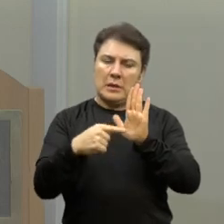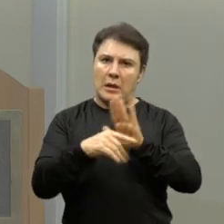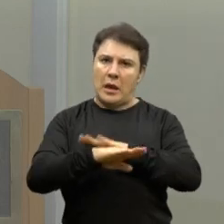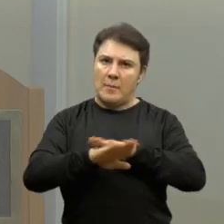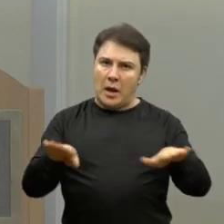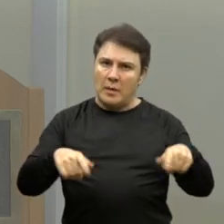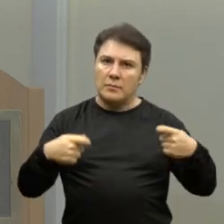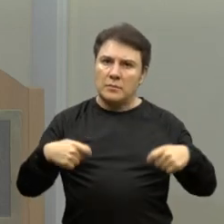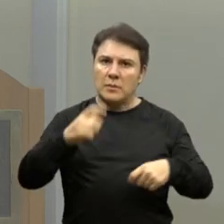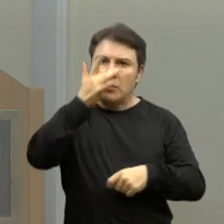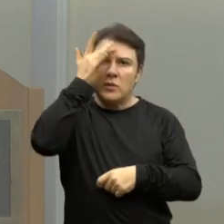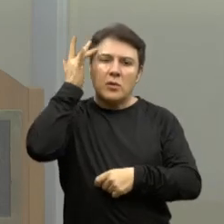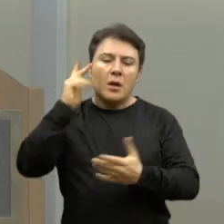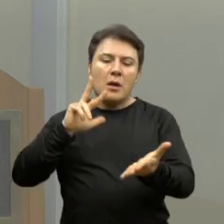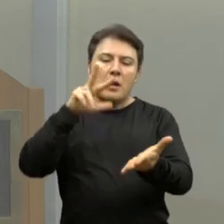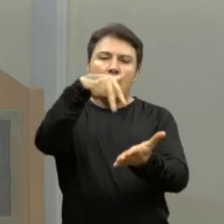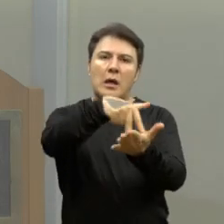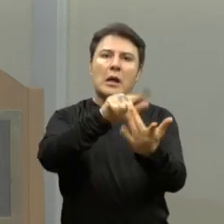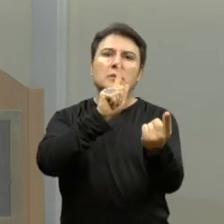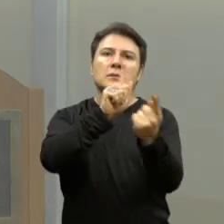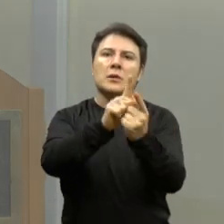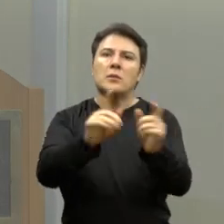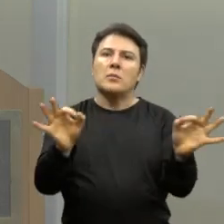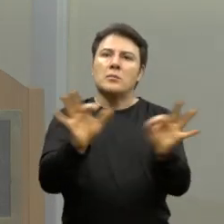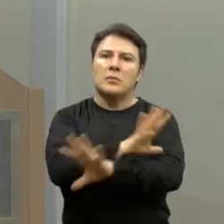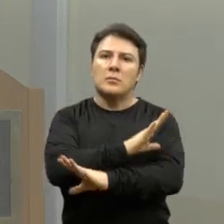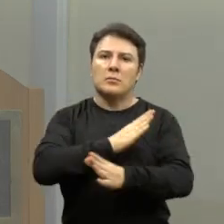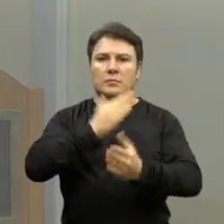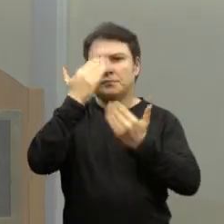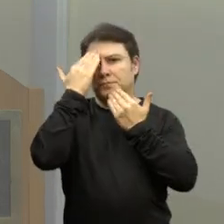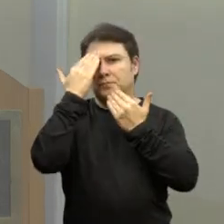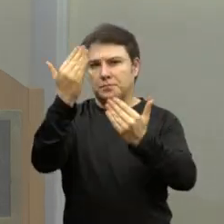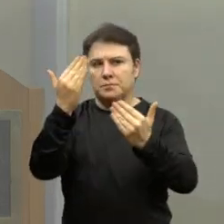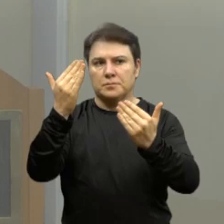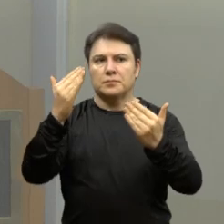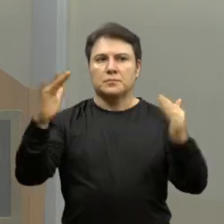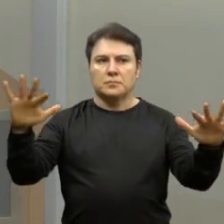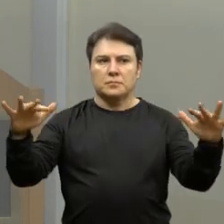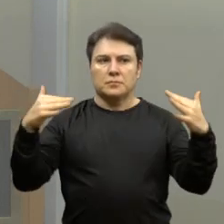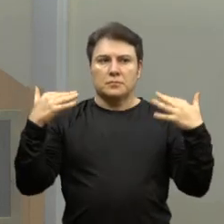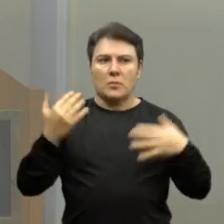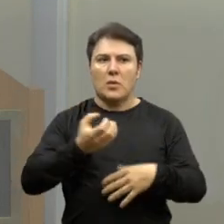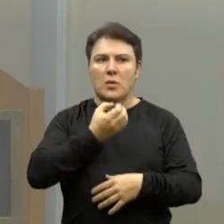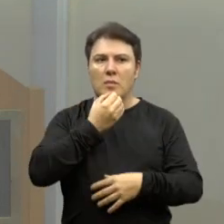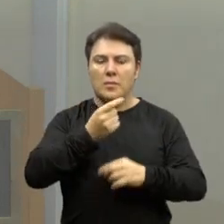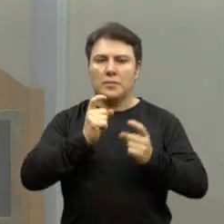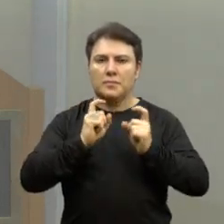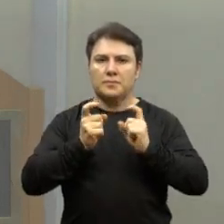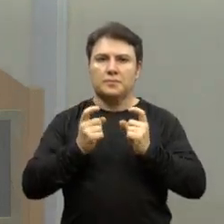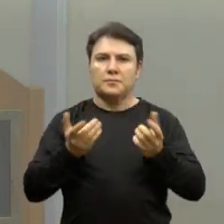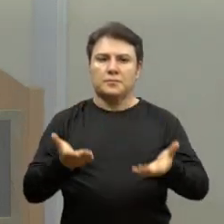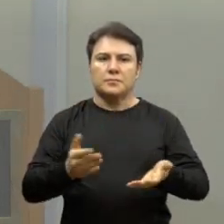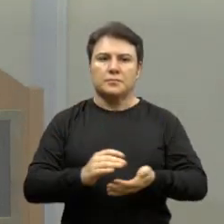acabar. A pessoa tem que ir no local e ser atendida. Muito obrigado, e uma ótima sessão a todos.